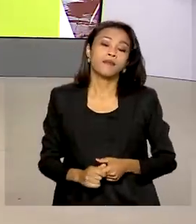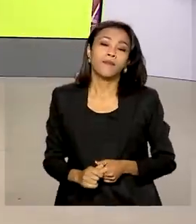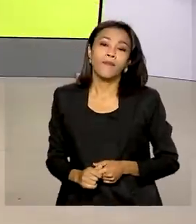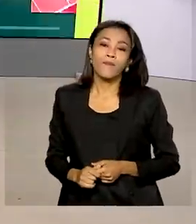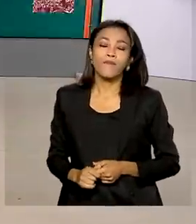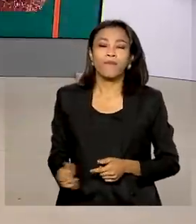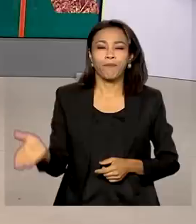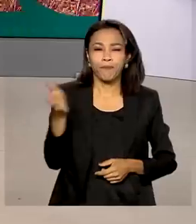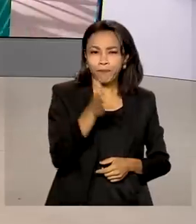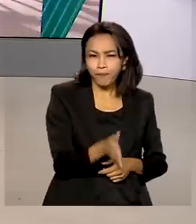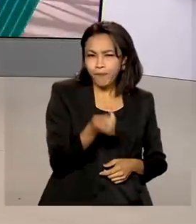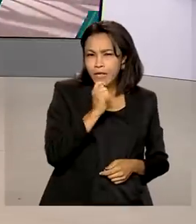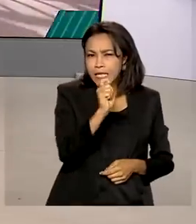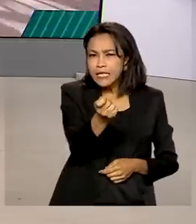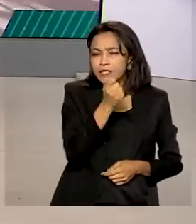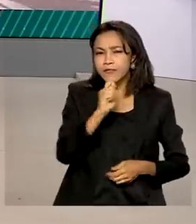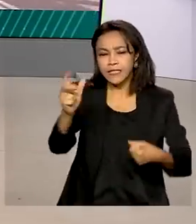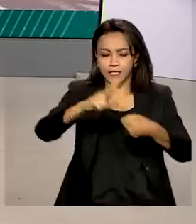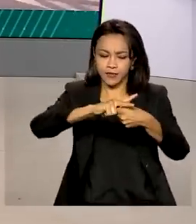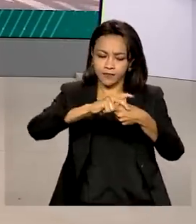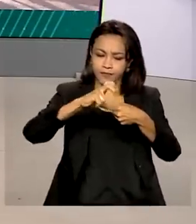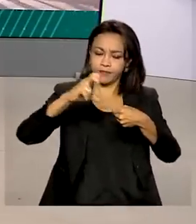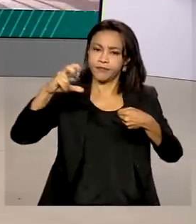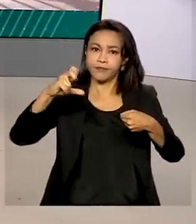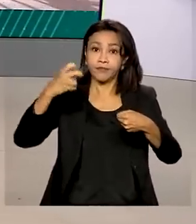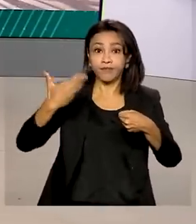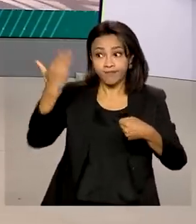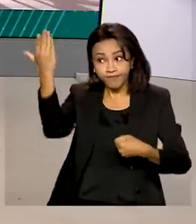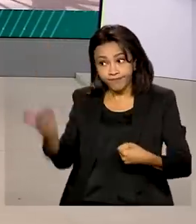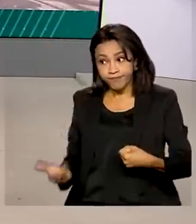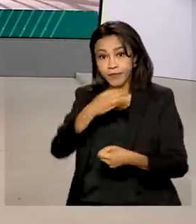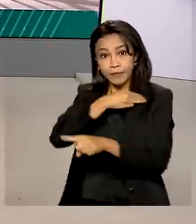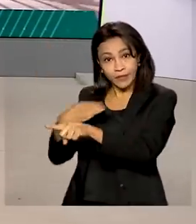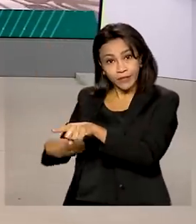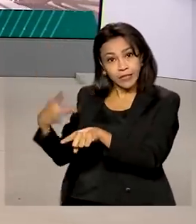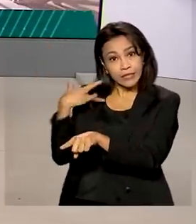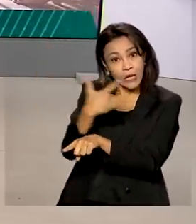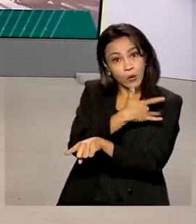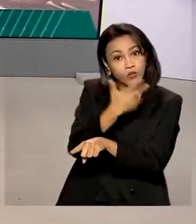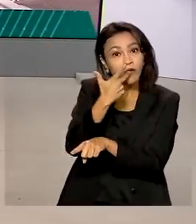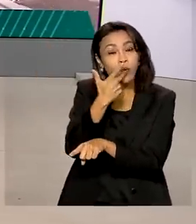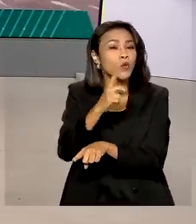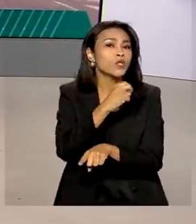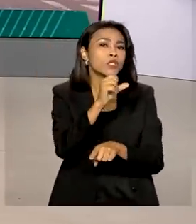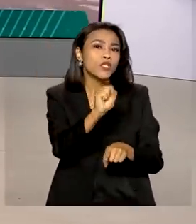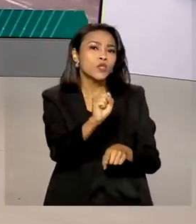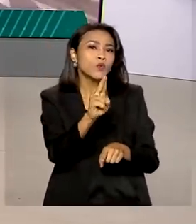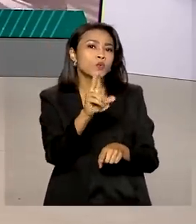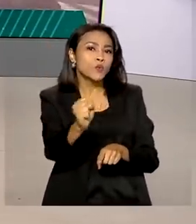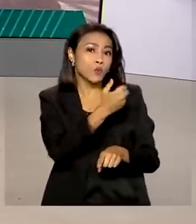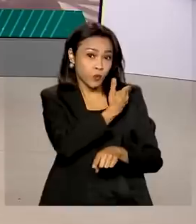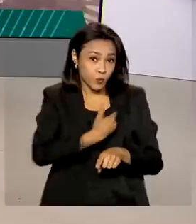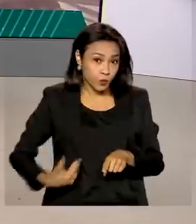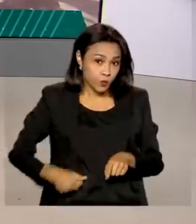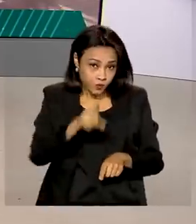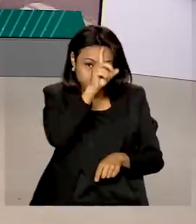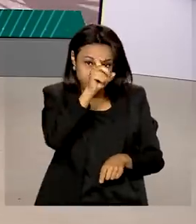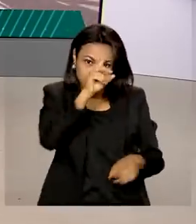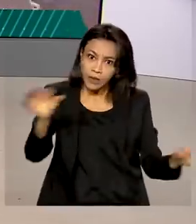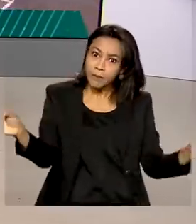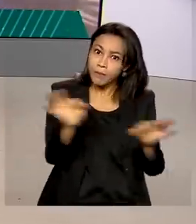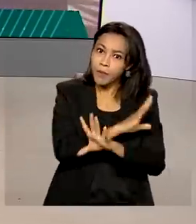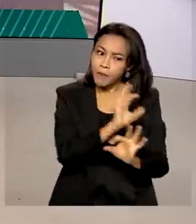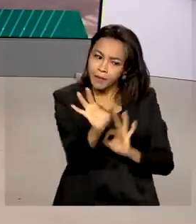Em entrevista ao programa de rádio A Voz do Brasil, o ministro da Saúde afirmou que o SUS está preparado para conter a